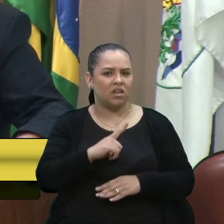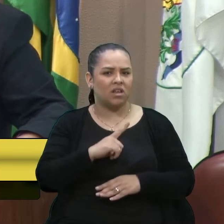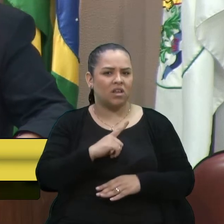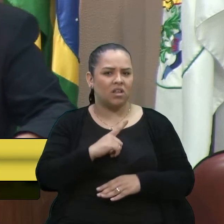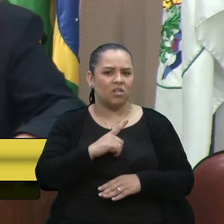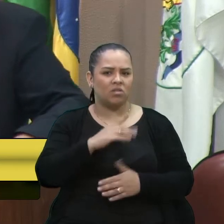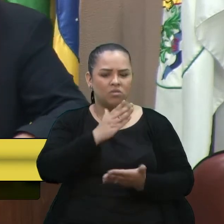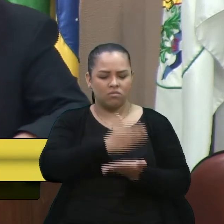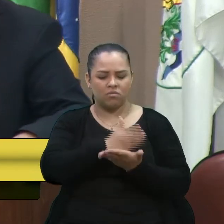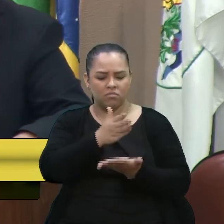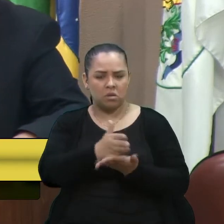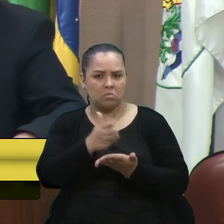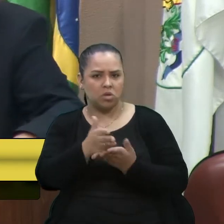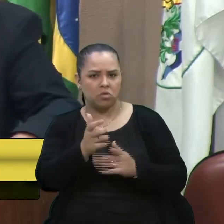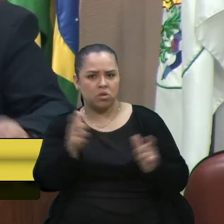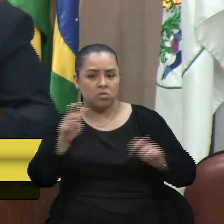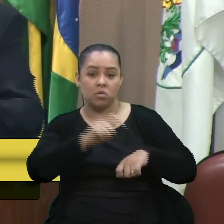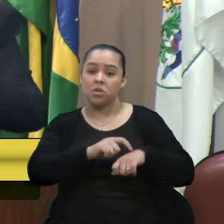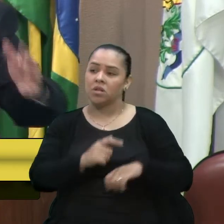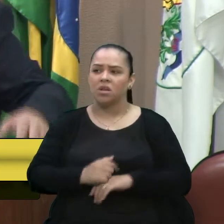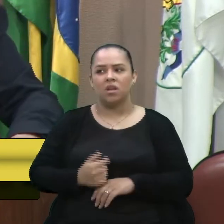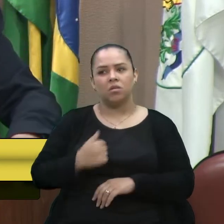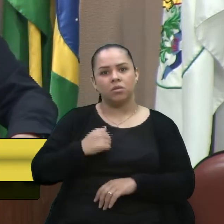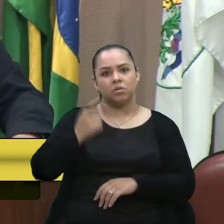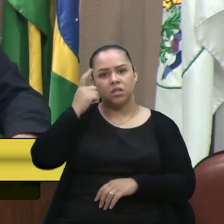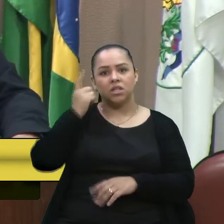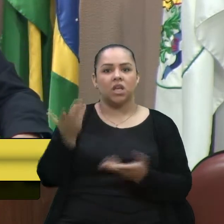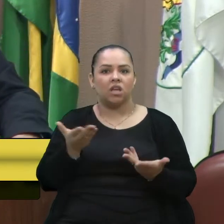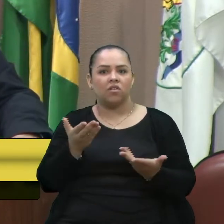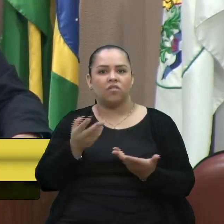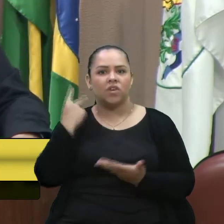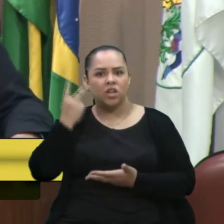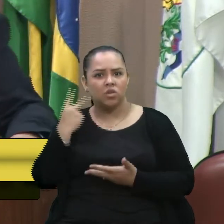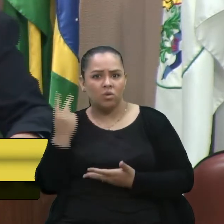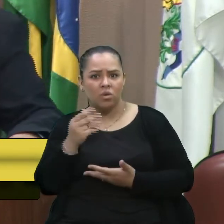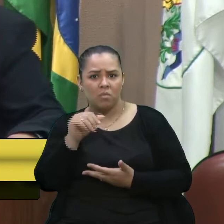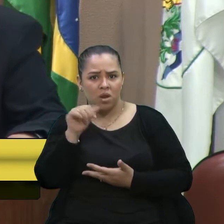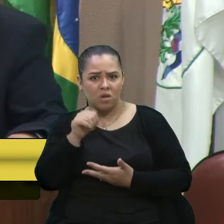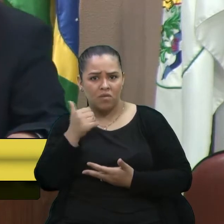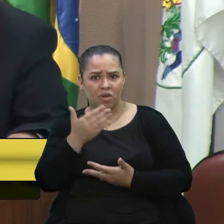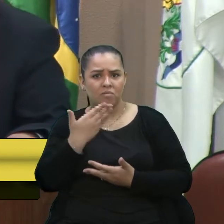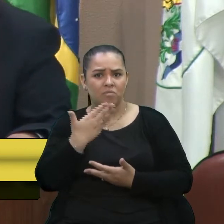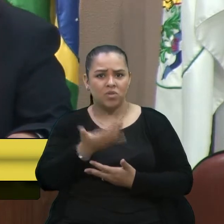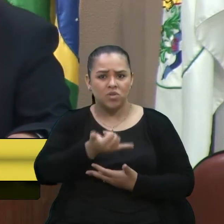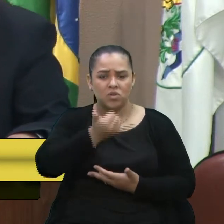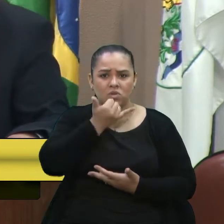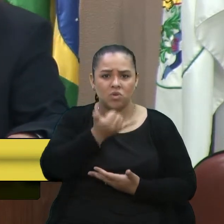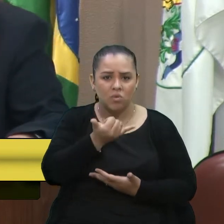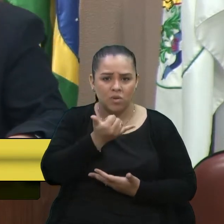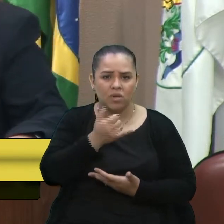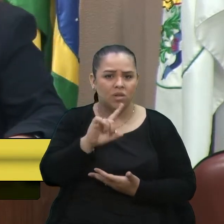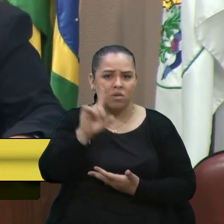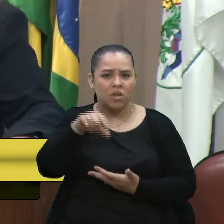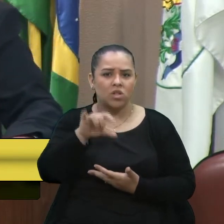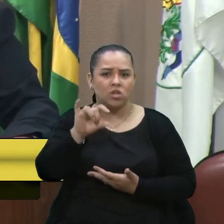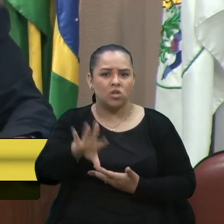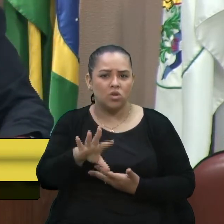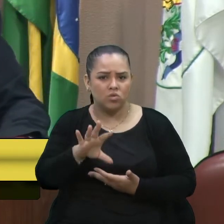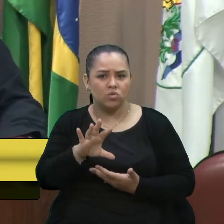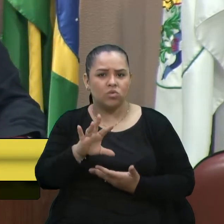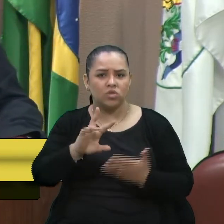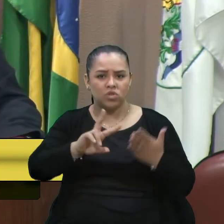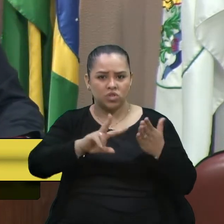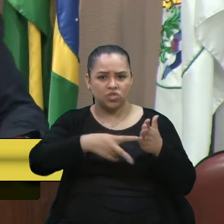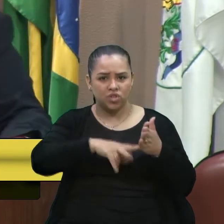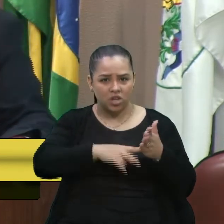o vereador Marcon vai se desculpar, não só com a direção do sindicato, mas com os trabalhadores em geral,